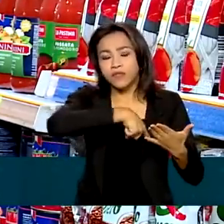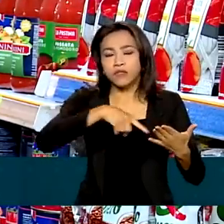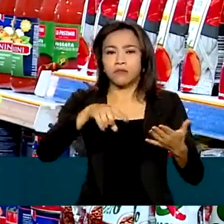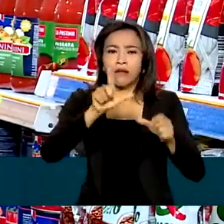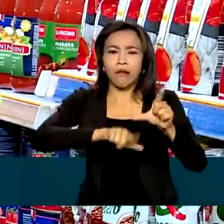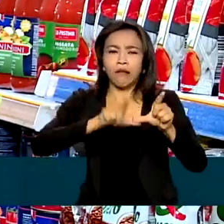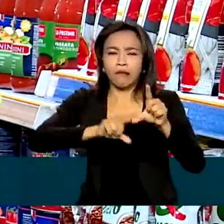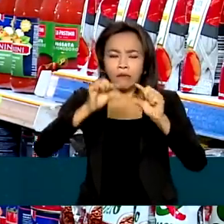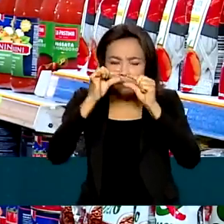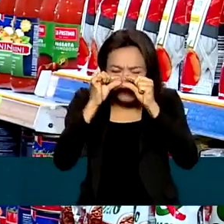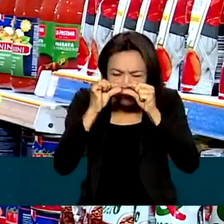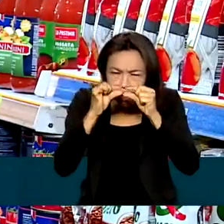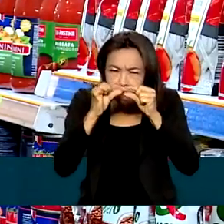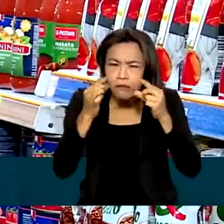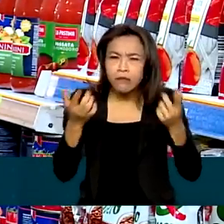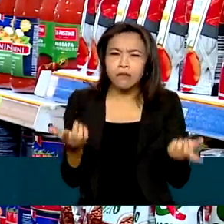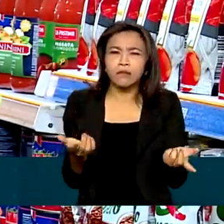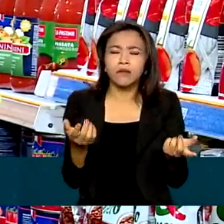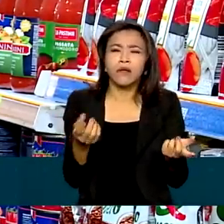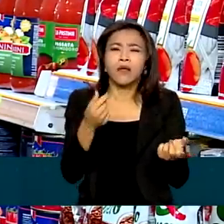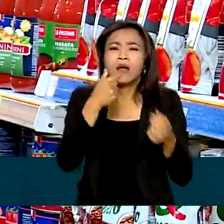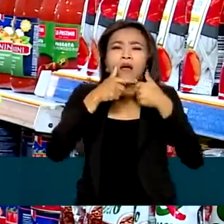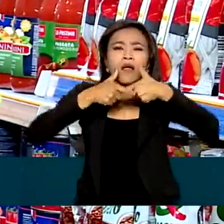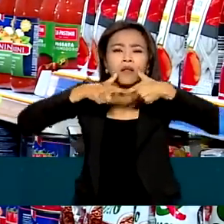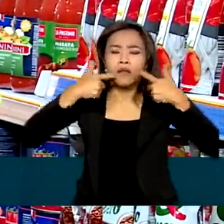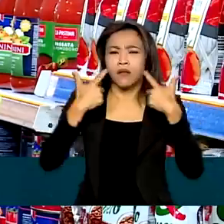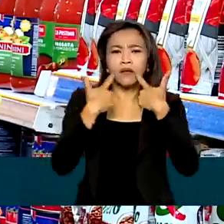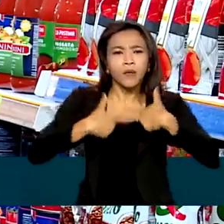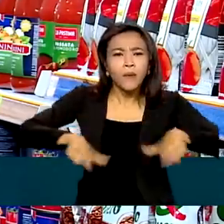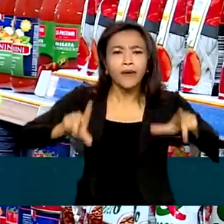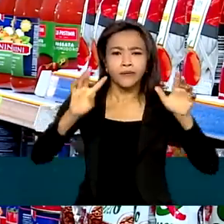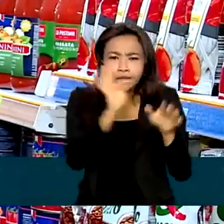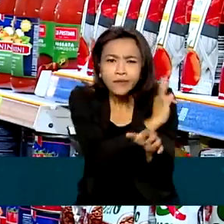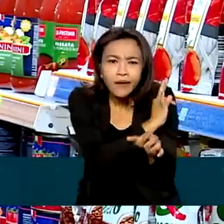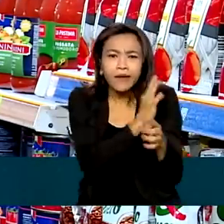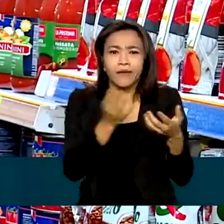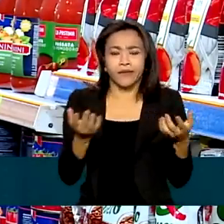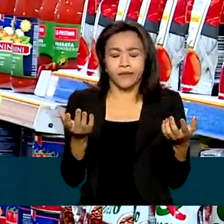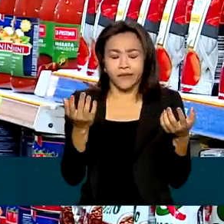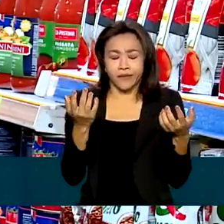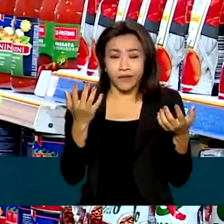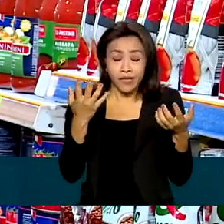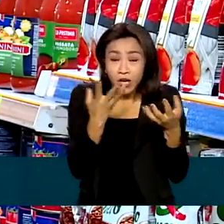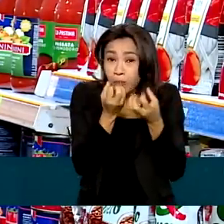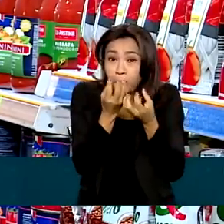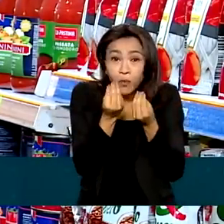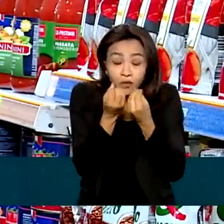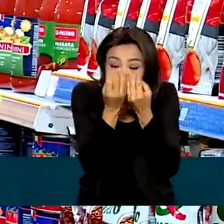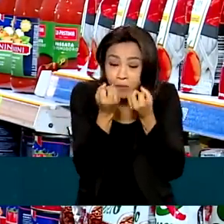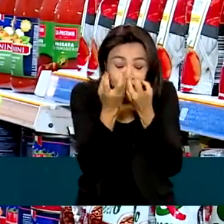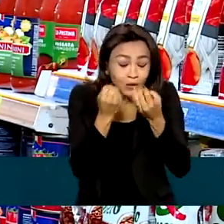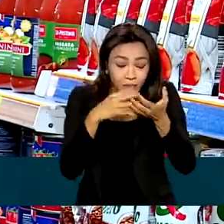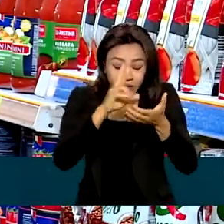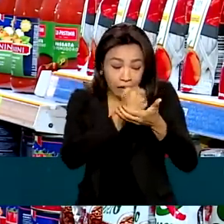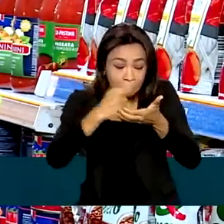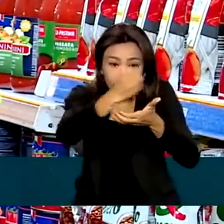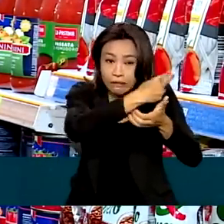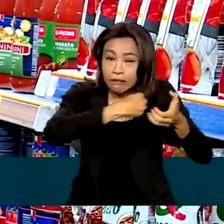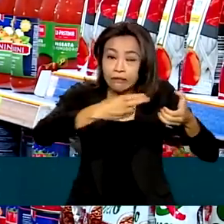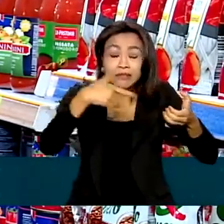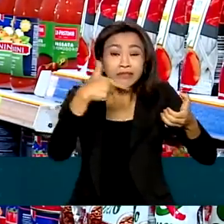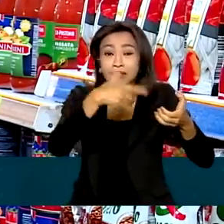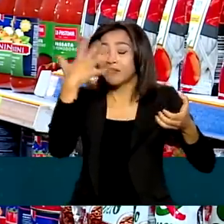pequena, o uso de termos técnicos, a poluição visual. Tudo isso, algumas vezes, faz com que o consumidor